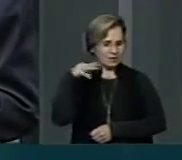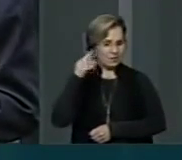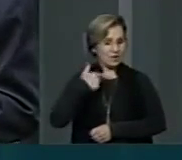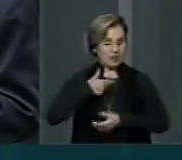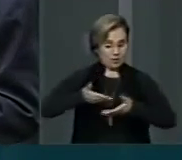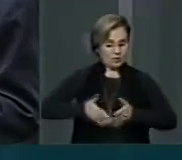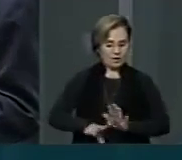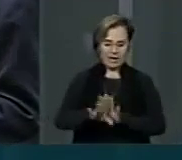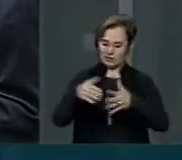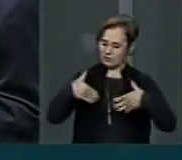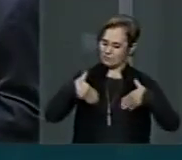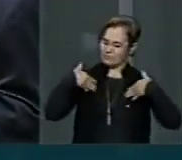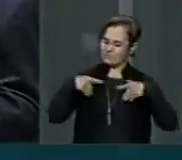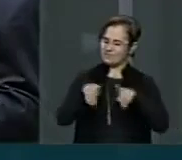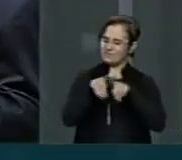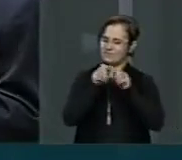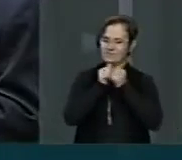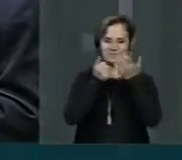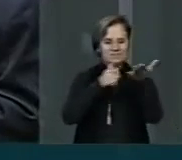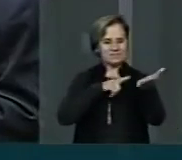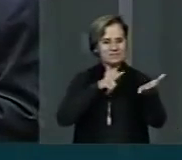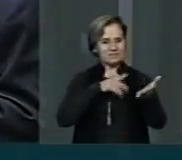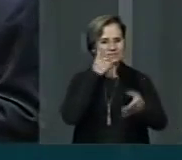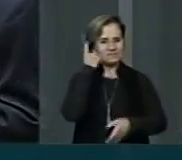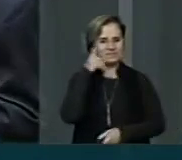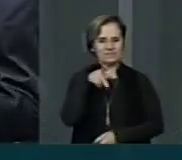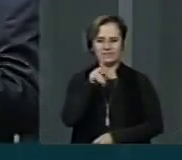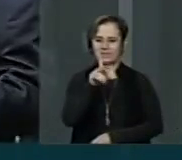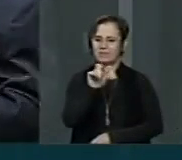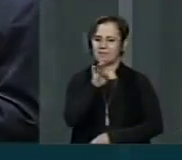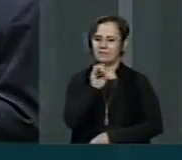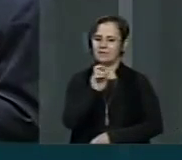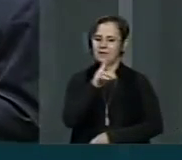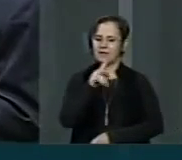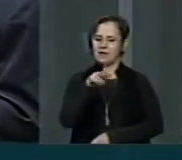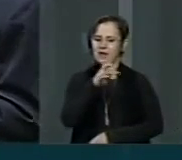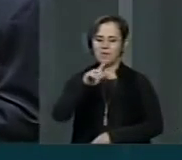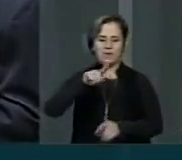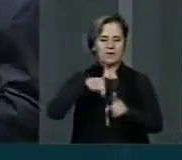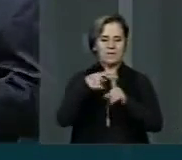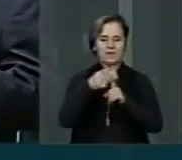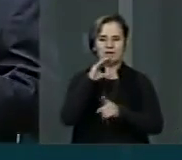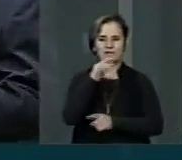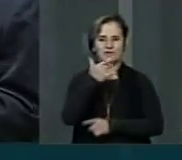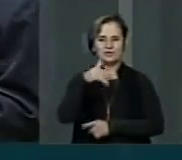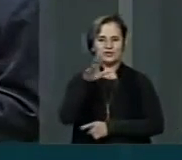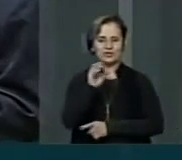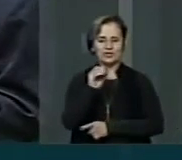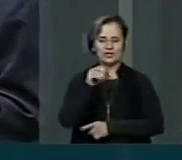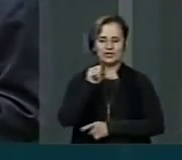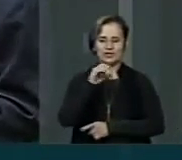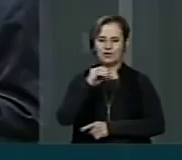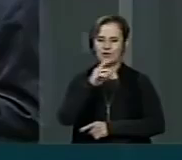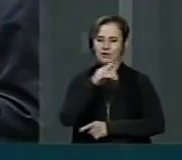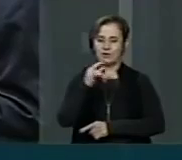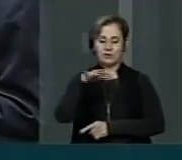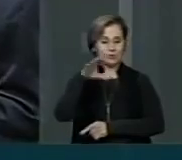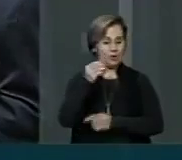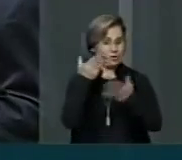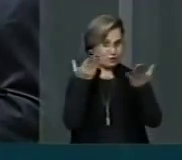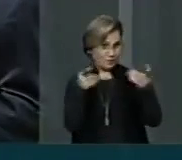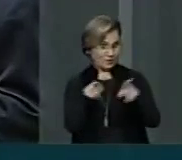que tenho como companheiros aqui o deputado Cléber Verde e o Chiquinho Escoço. O Cléber Verde agora citou que eu estou aniversariando,